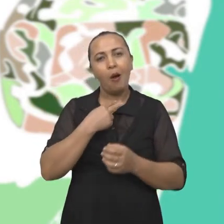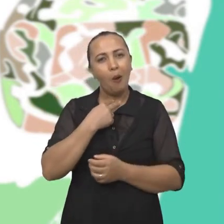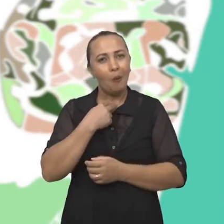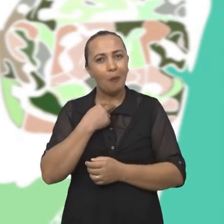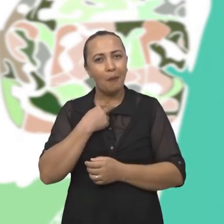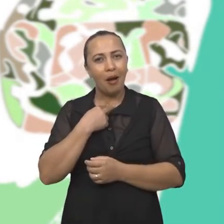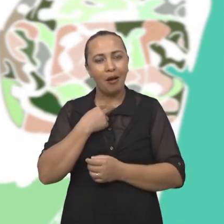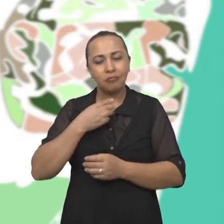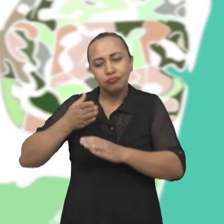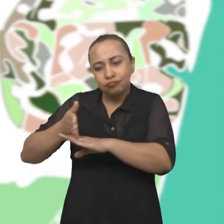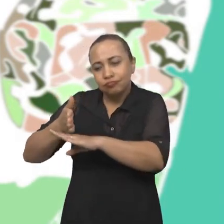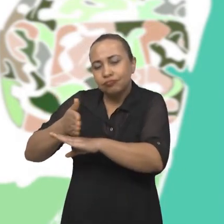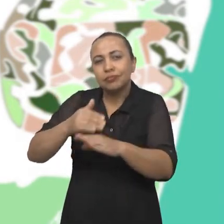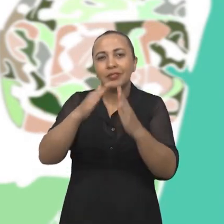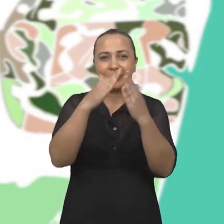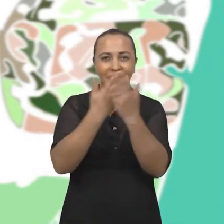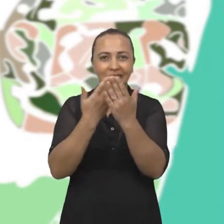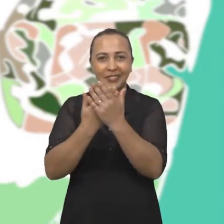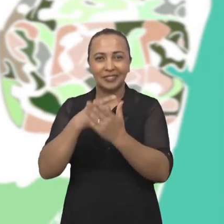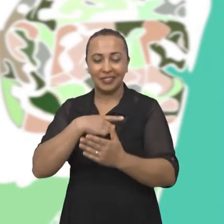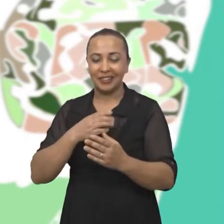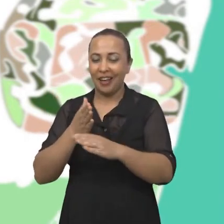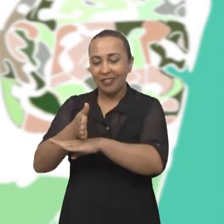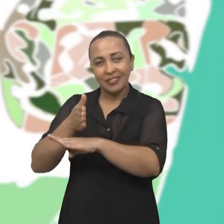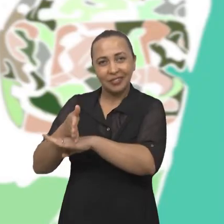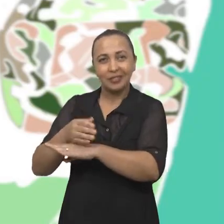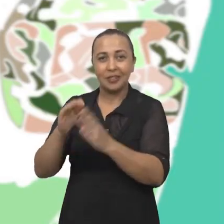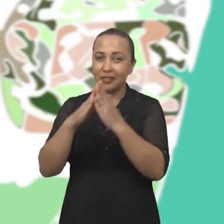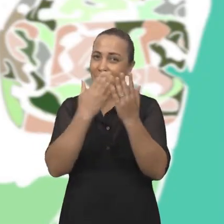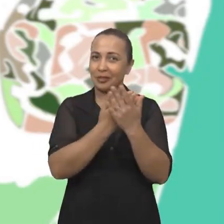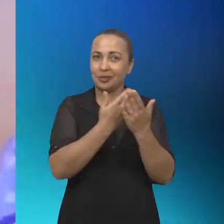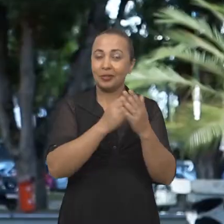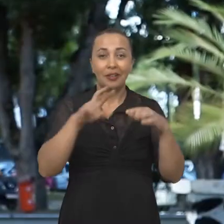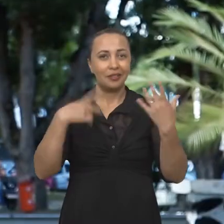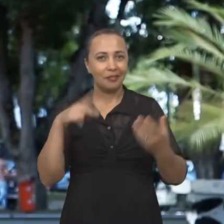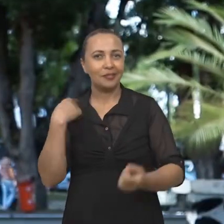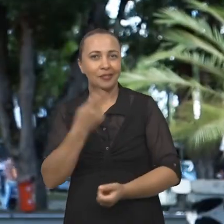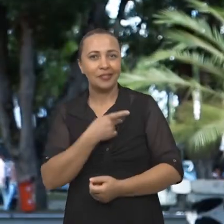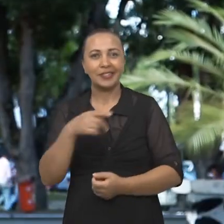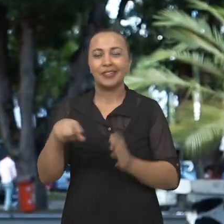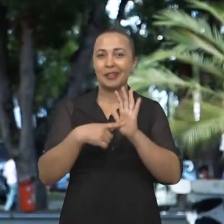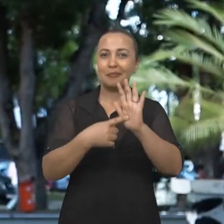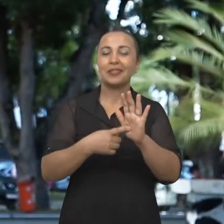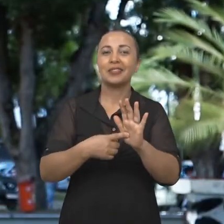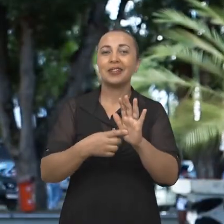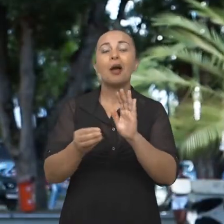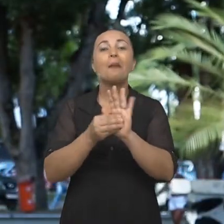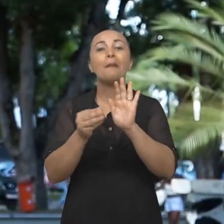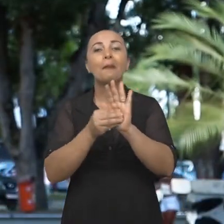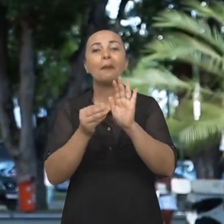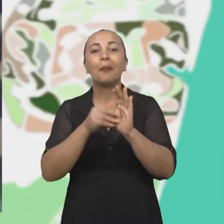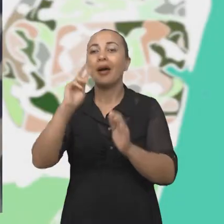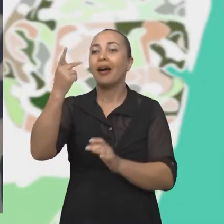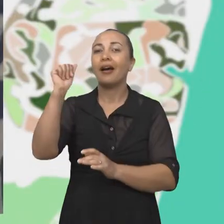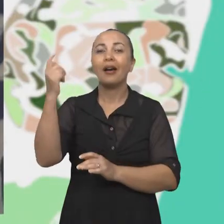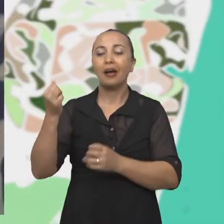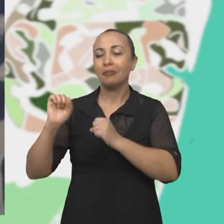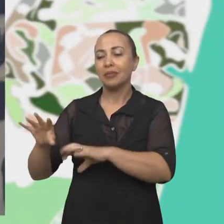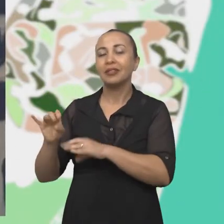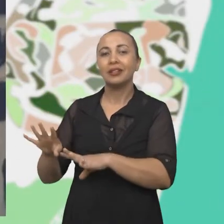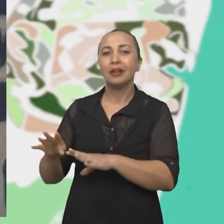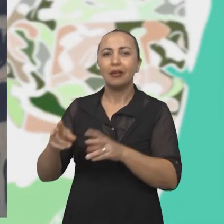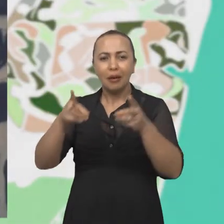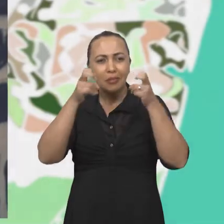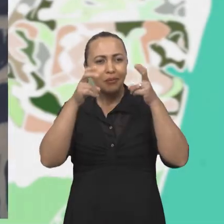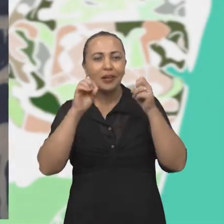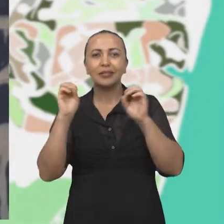ocupar as escolas, consegue ter acesso às escolas, quando a gente apresenta uma proposta de rap educativo, com essa